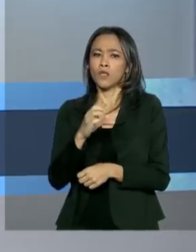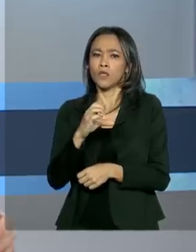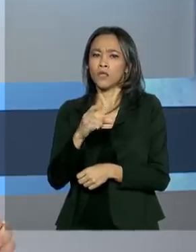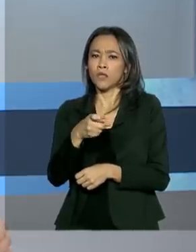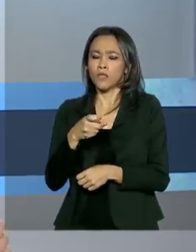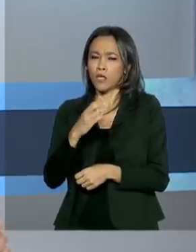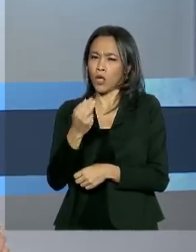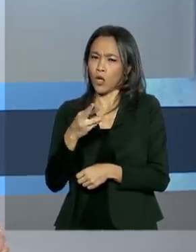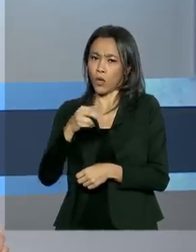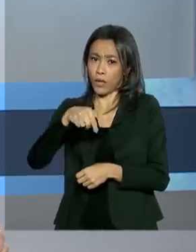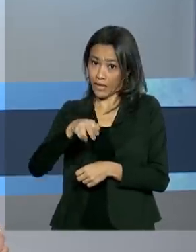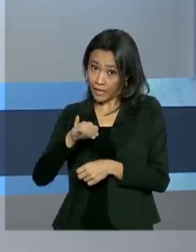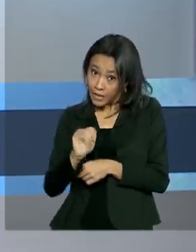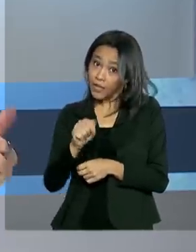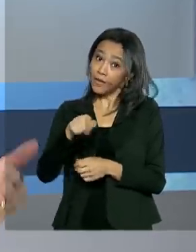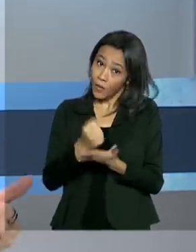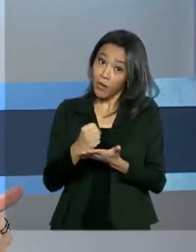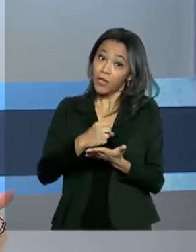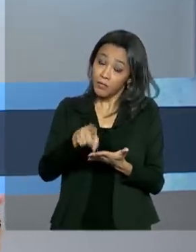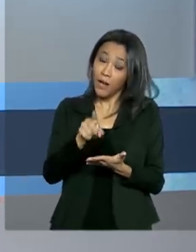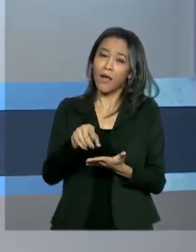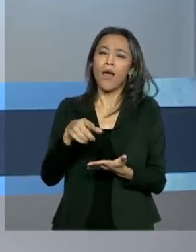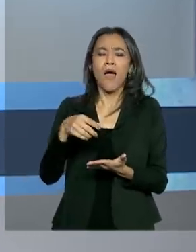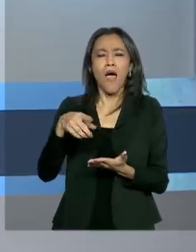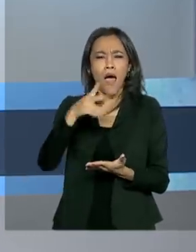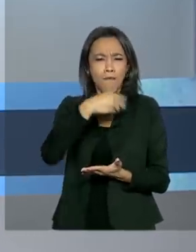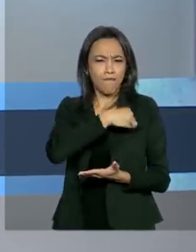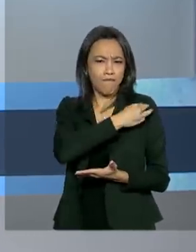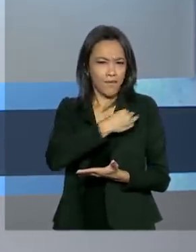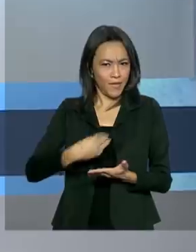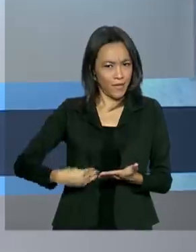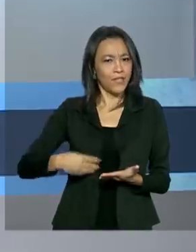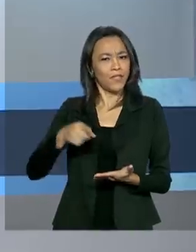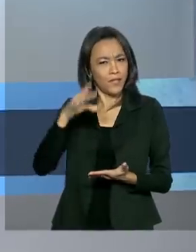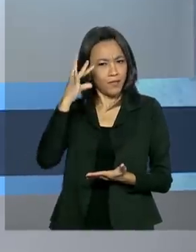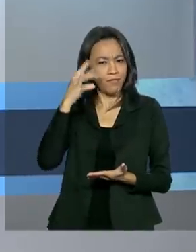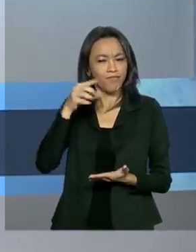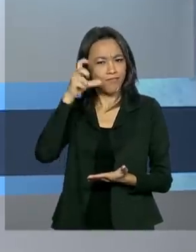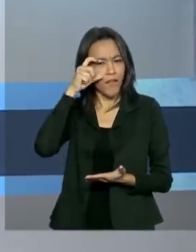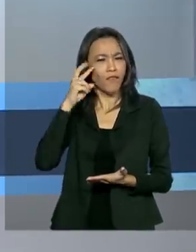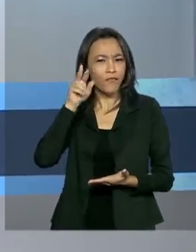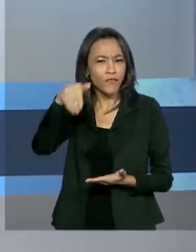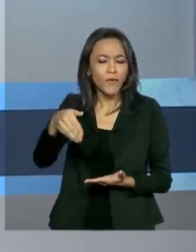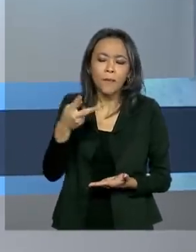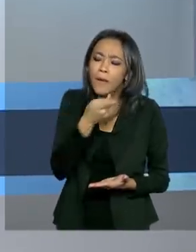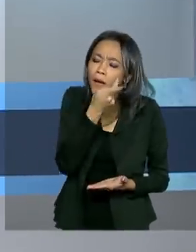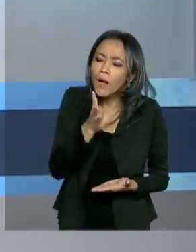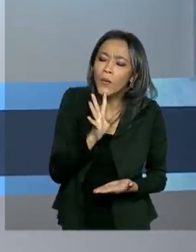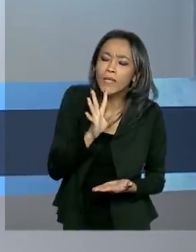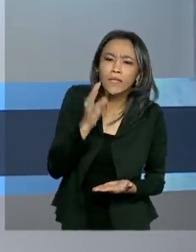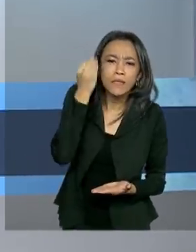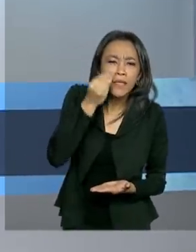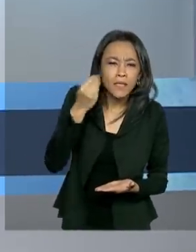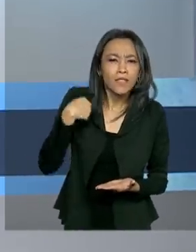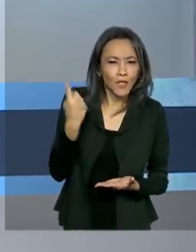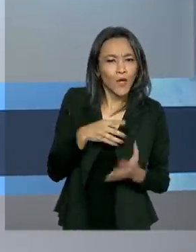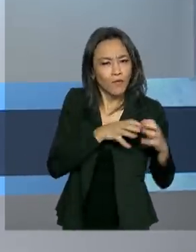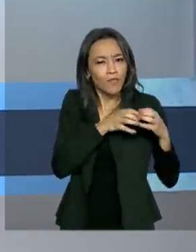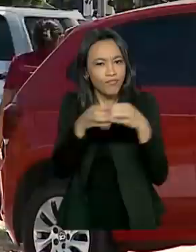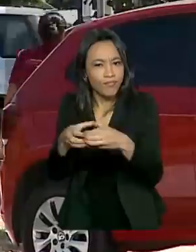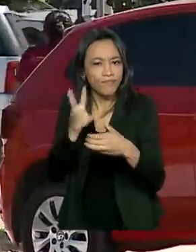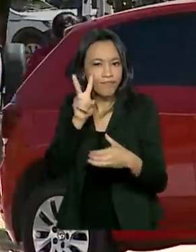A ministra Damaris Alves esteve na cidade de Floriano para conhecer de perto a experiência. A nossa equipe acompanhou a visita.